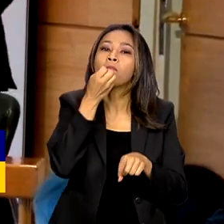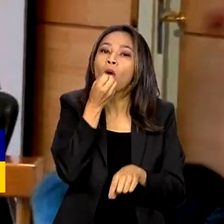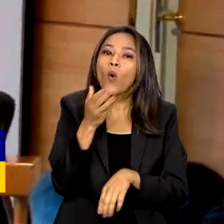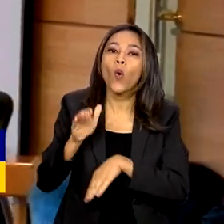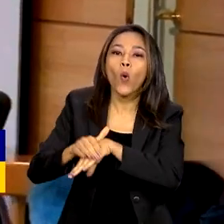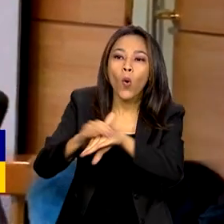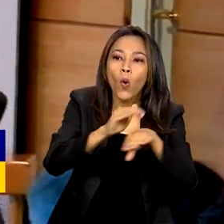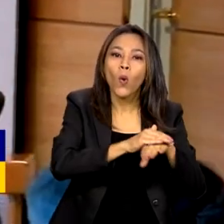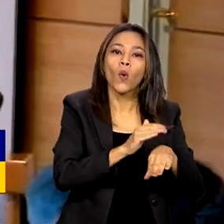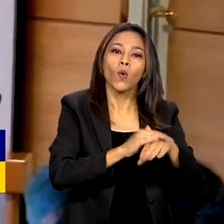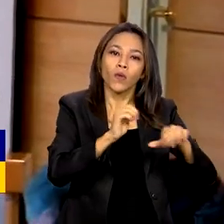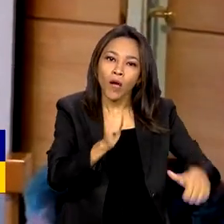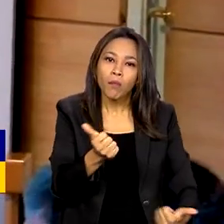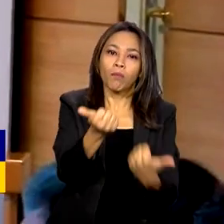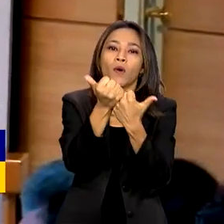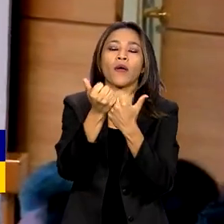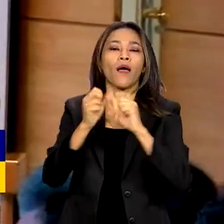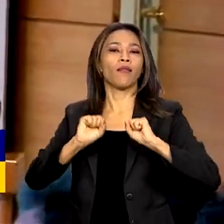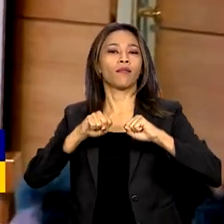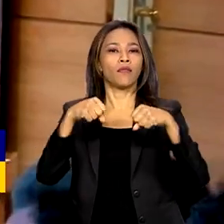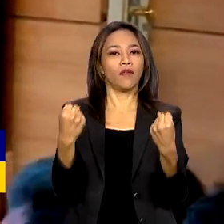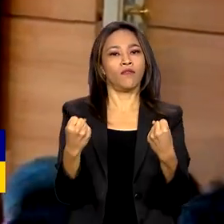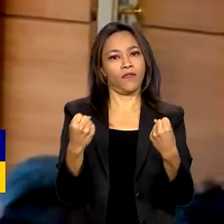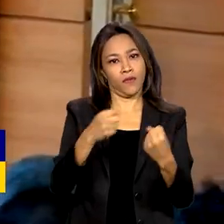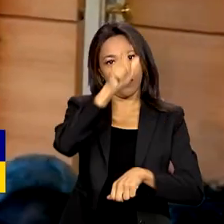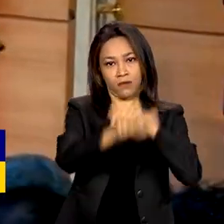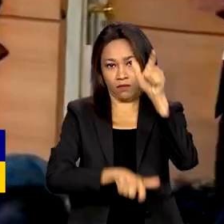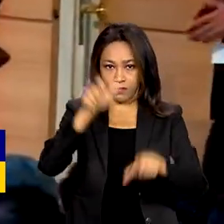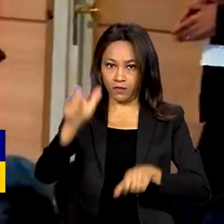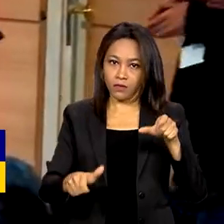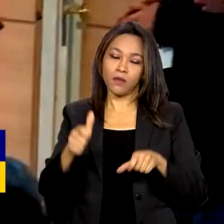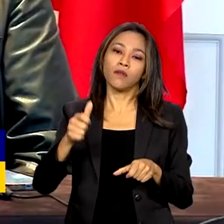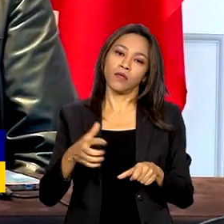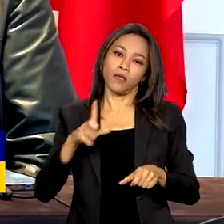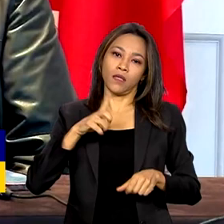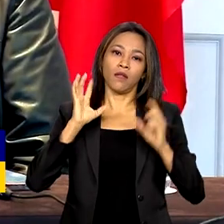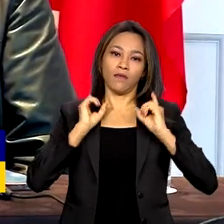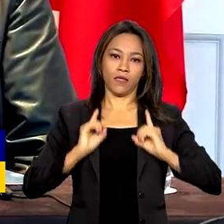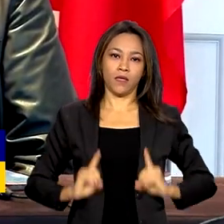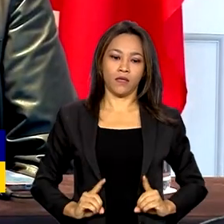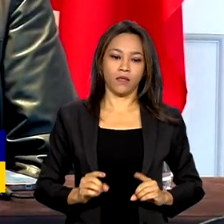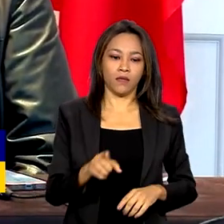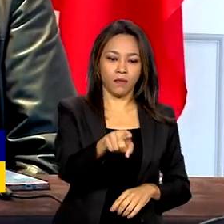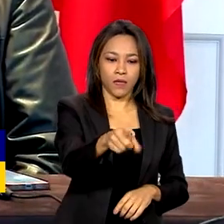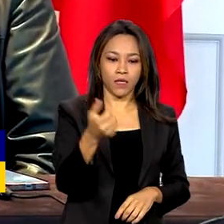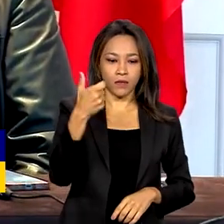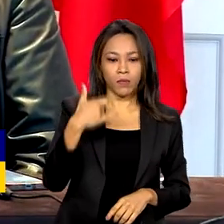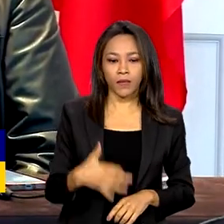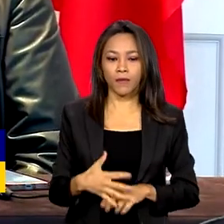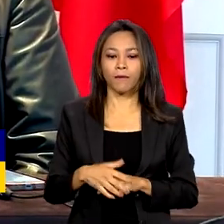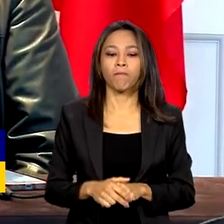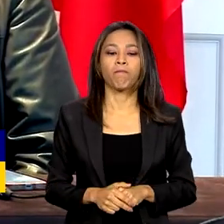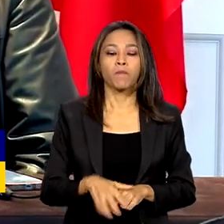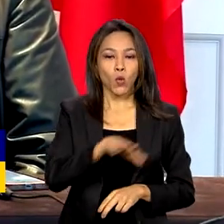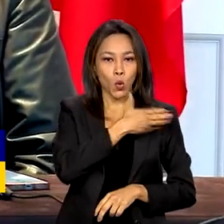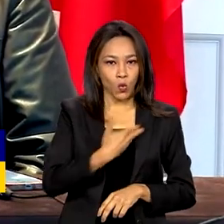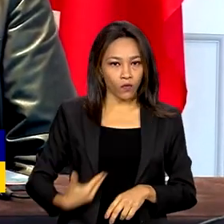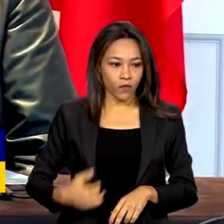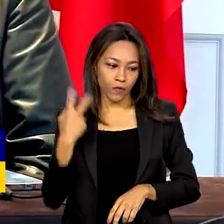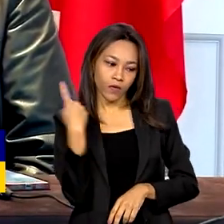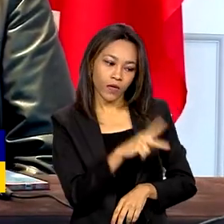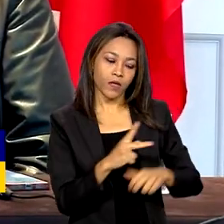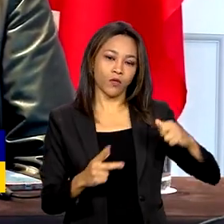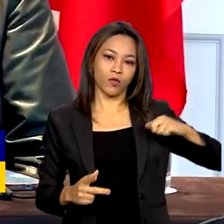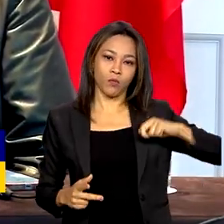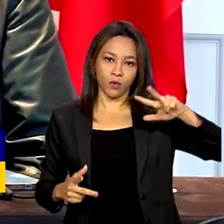promoção e a defesa dos direitos de pessoas com deficiência. São sinais evidentes de que o governo português,